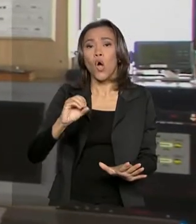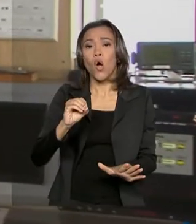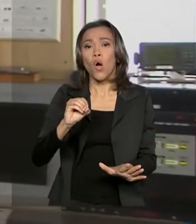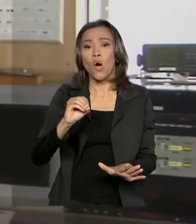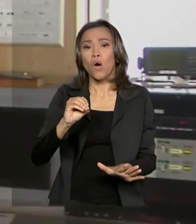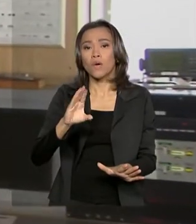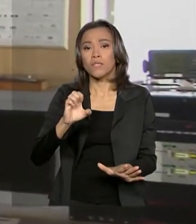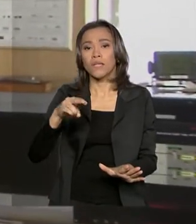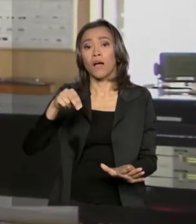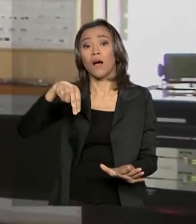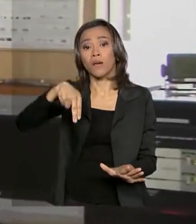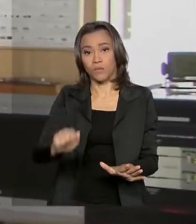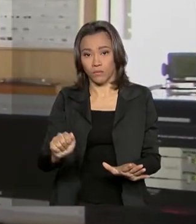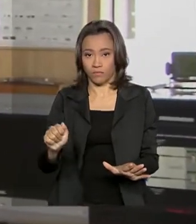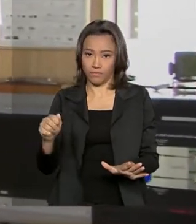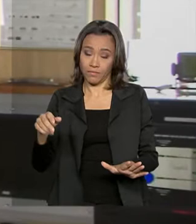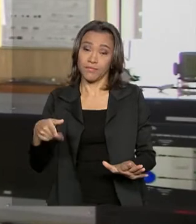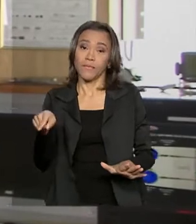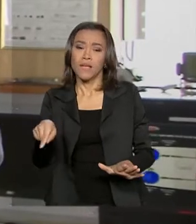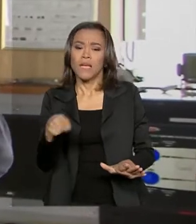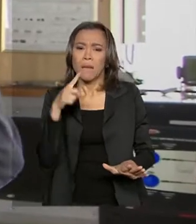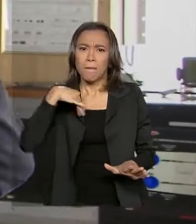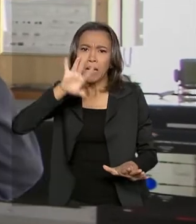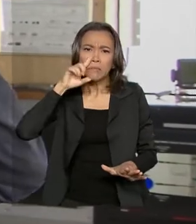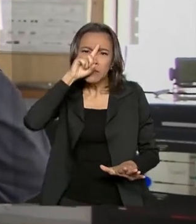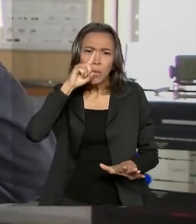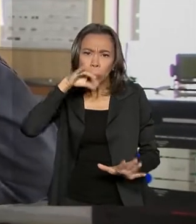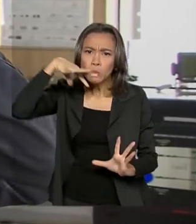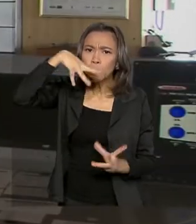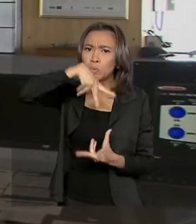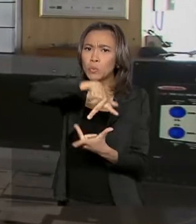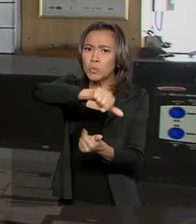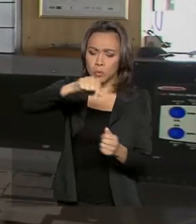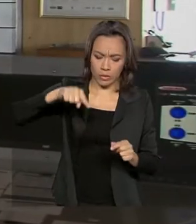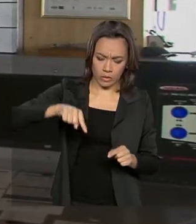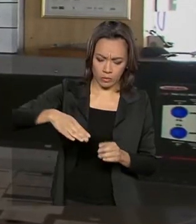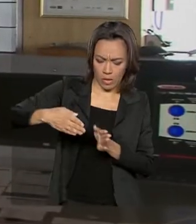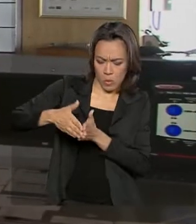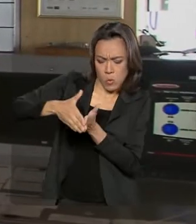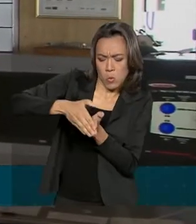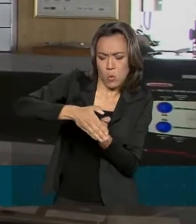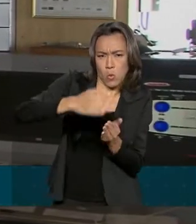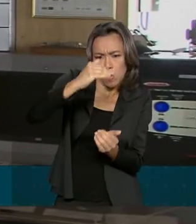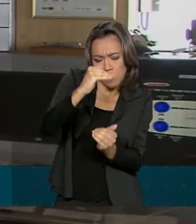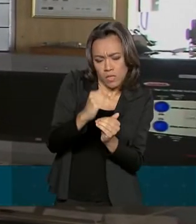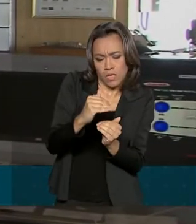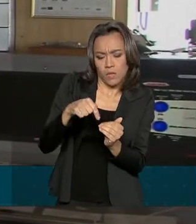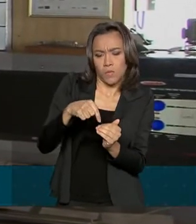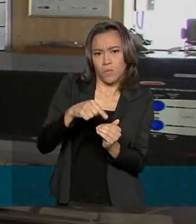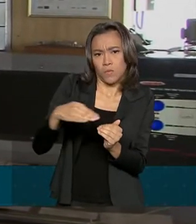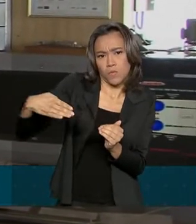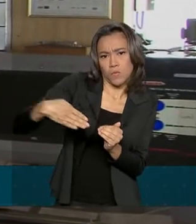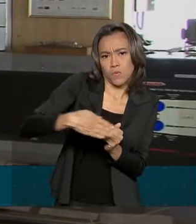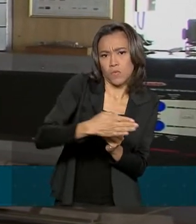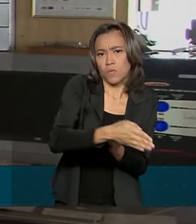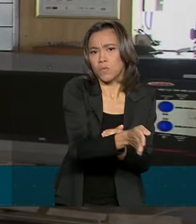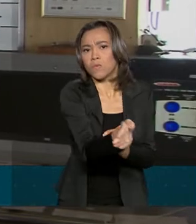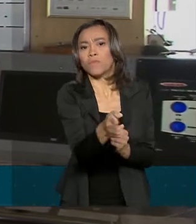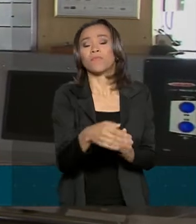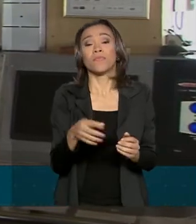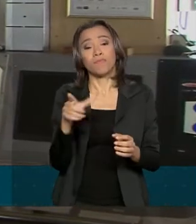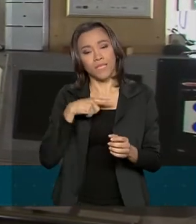é considerada a mais perigosa do mundo para navegação. Essa navegação envolve todo um trabalho de